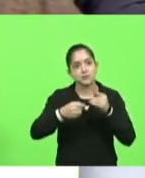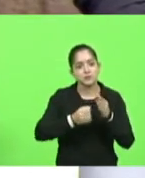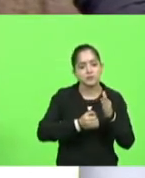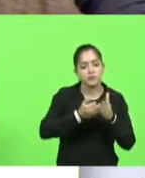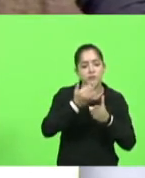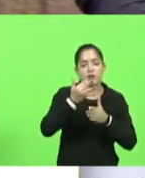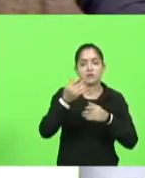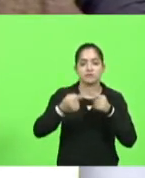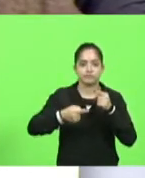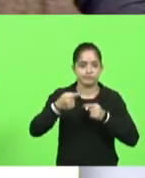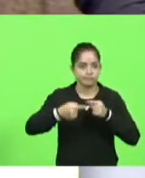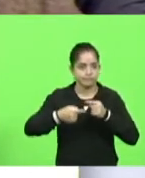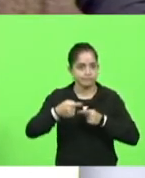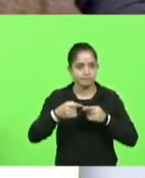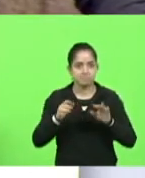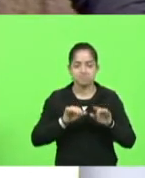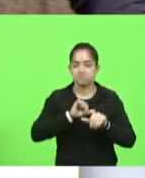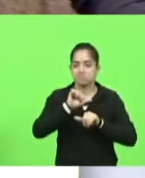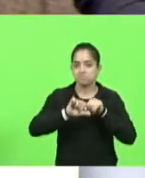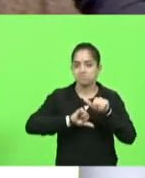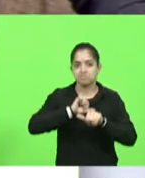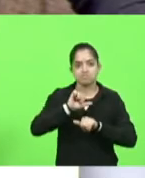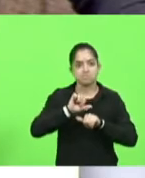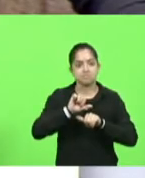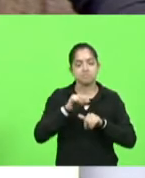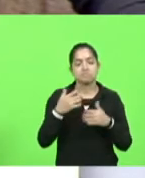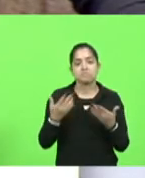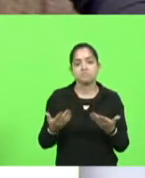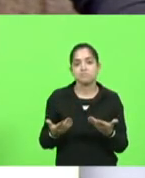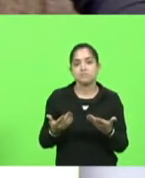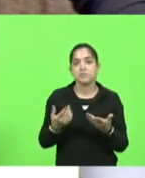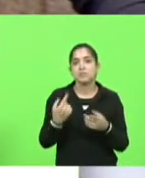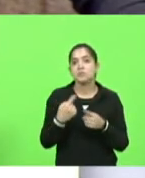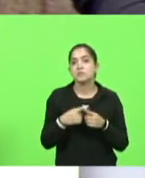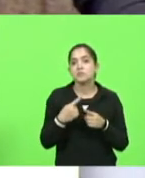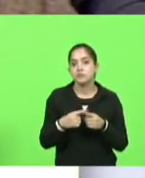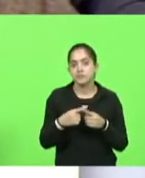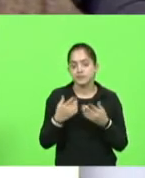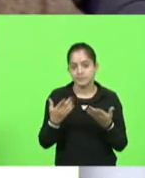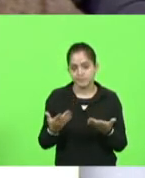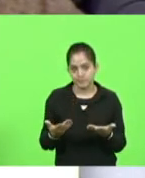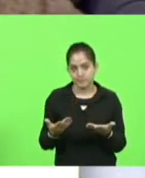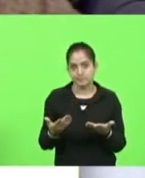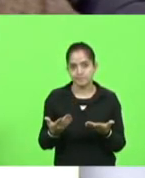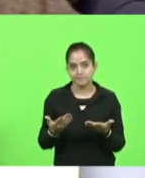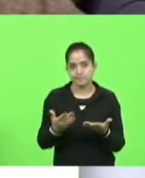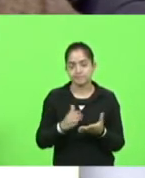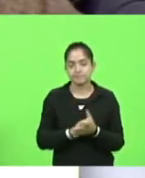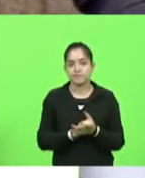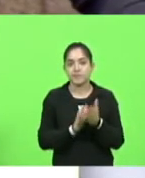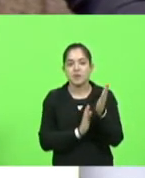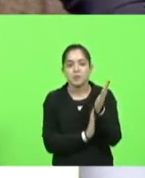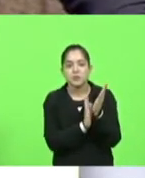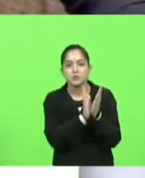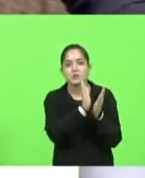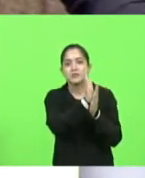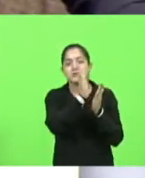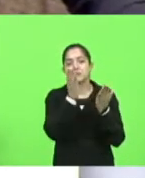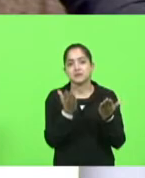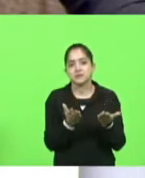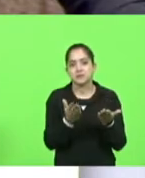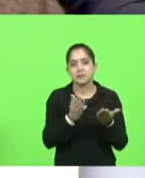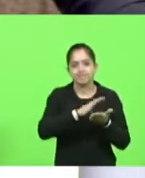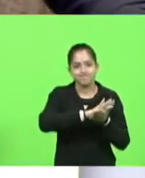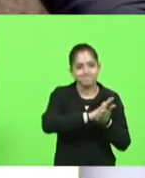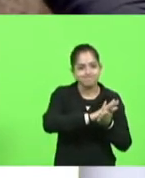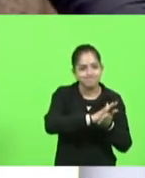mesmo assim não muda. Por que que nós praticamos esse sadismo burocrático? Parece isso parece que é